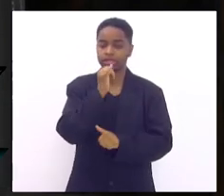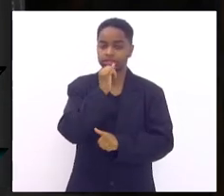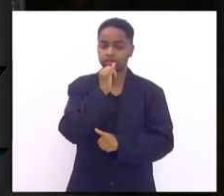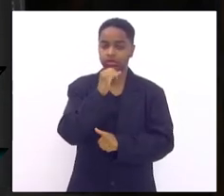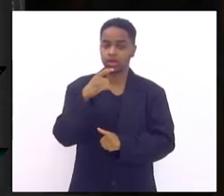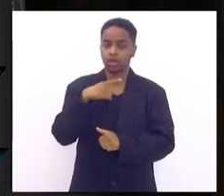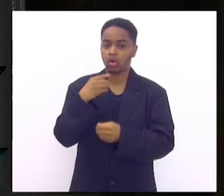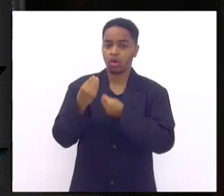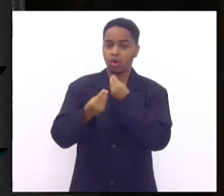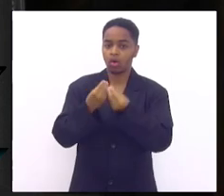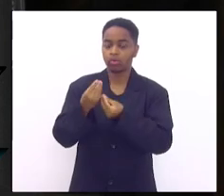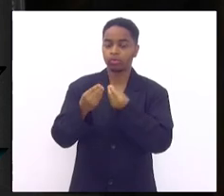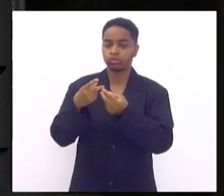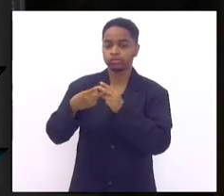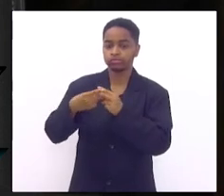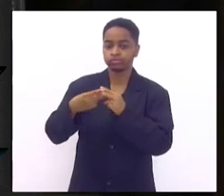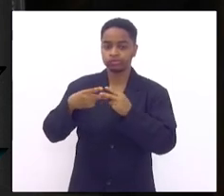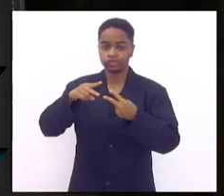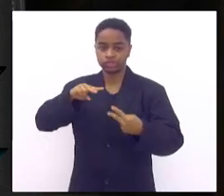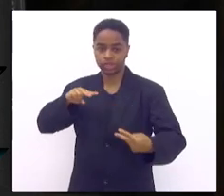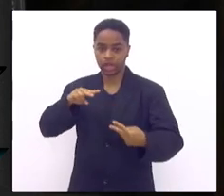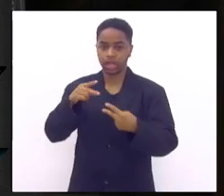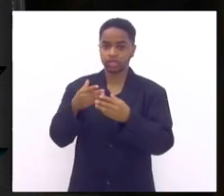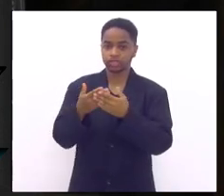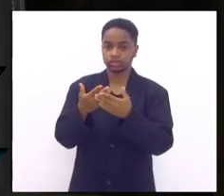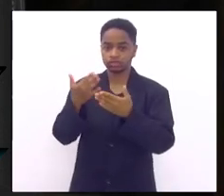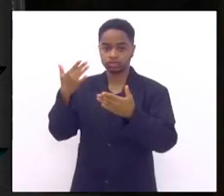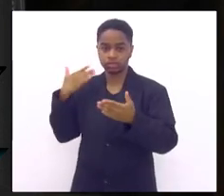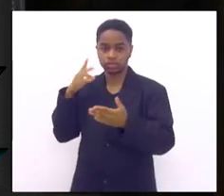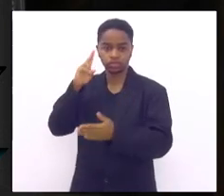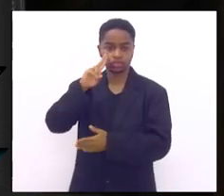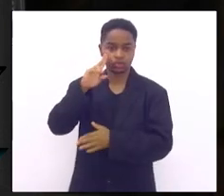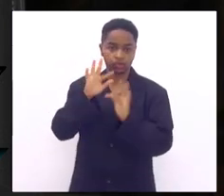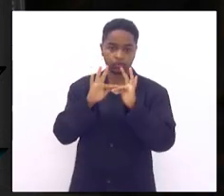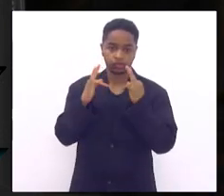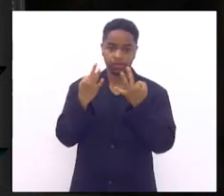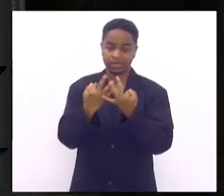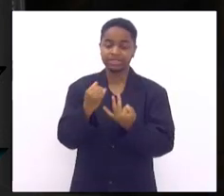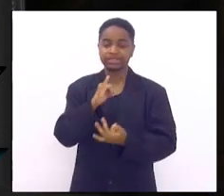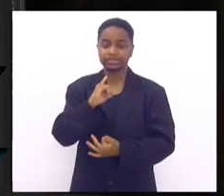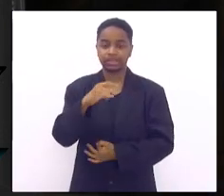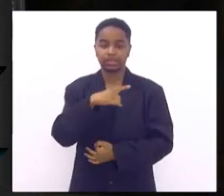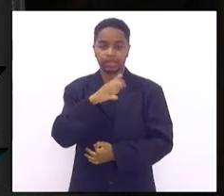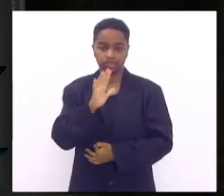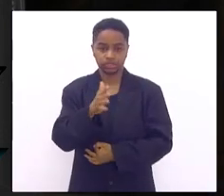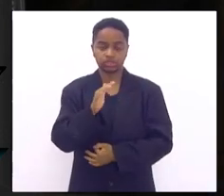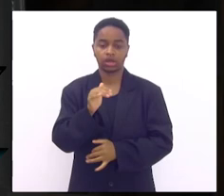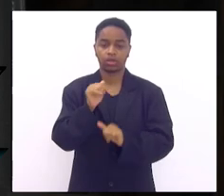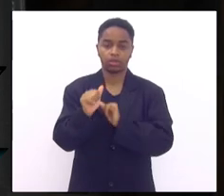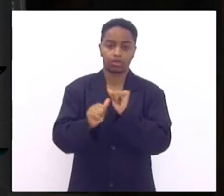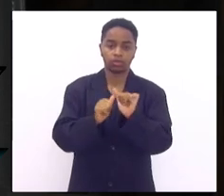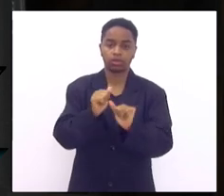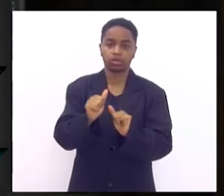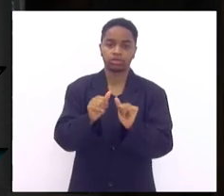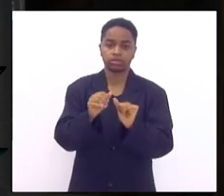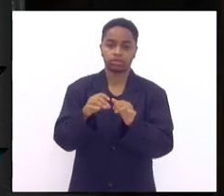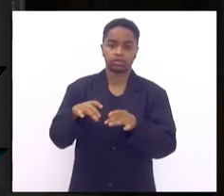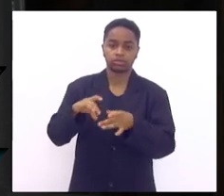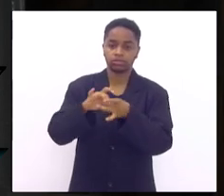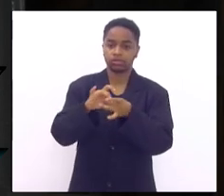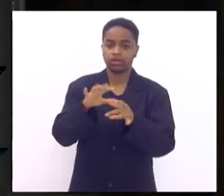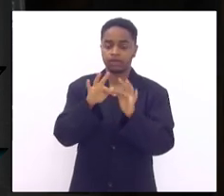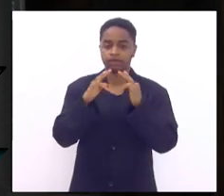familiar pregressa de diabetes se a pessoa já tem história de glicemia alterada vai surgir essa